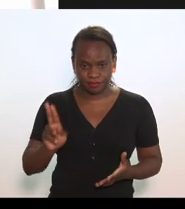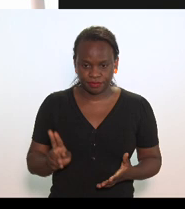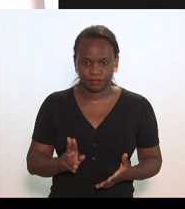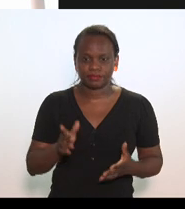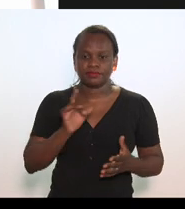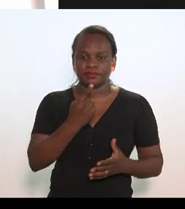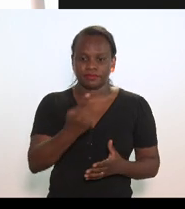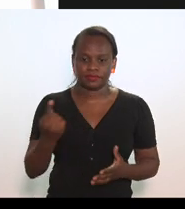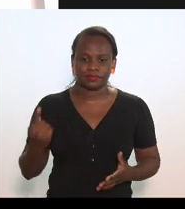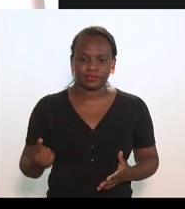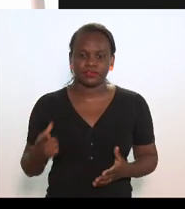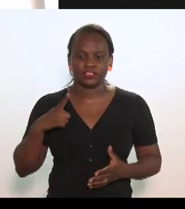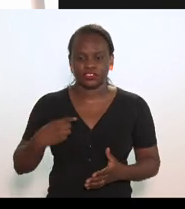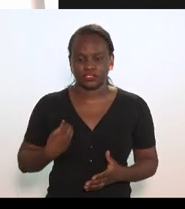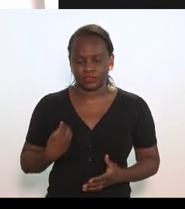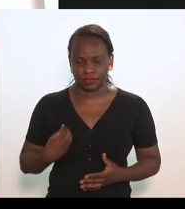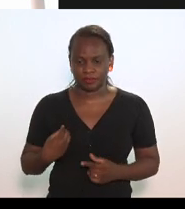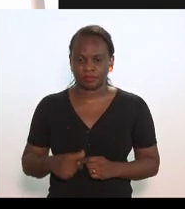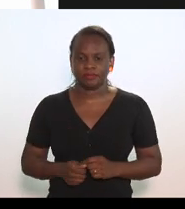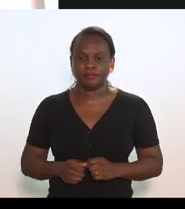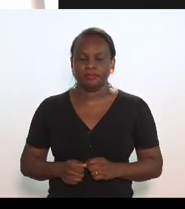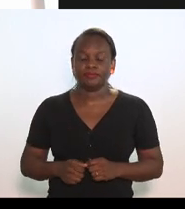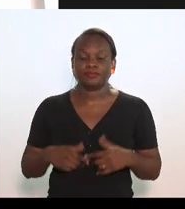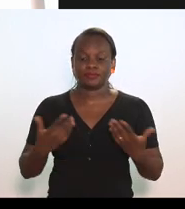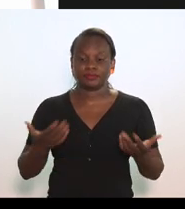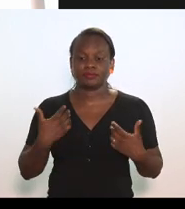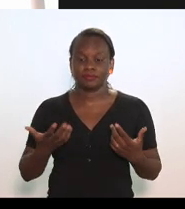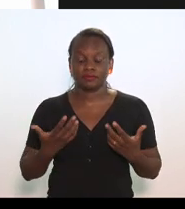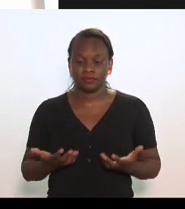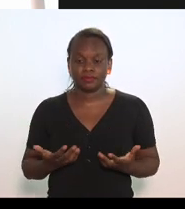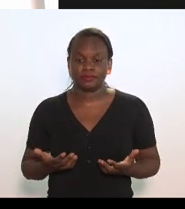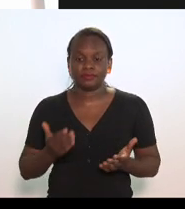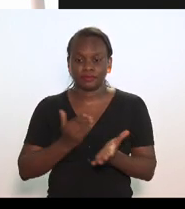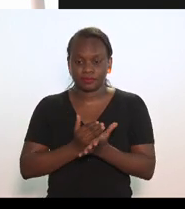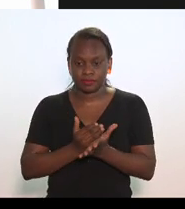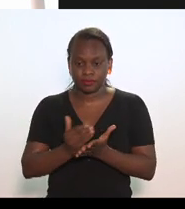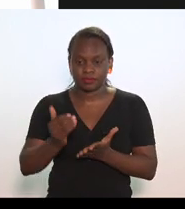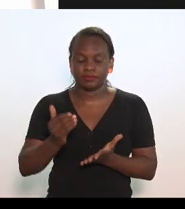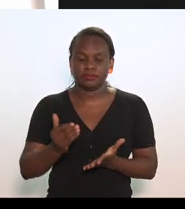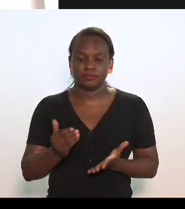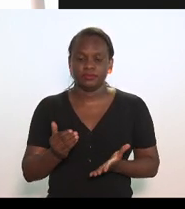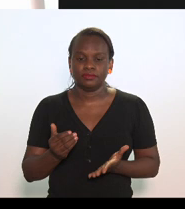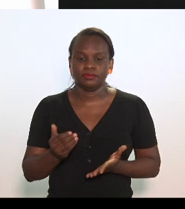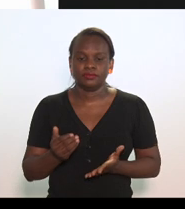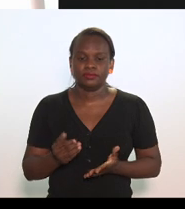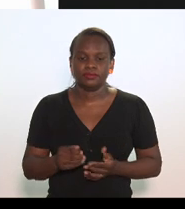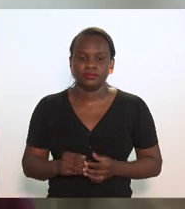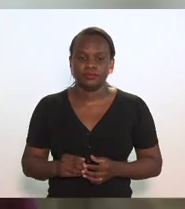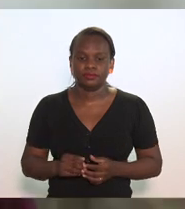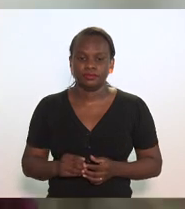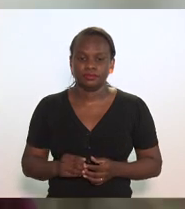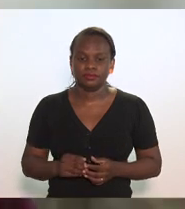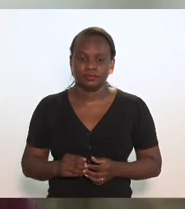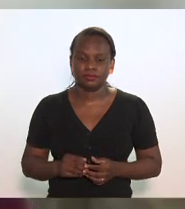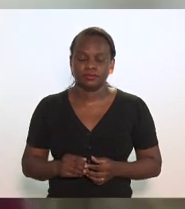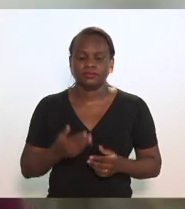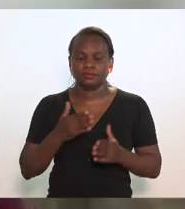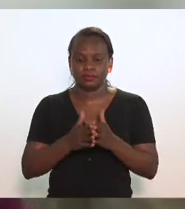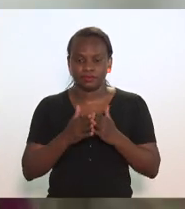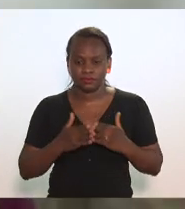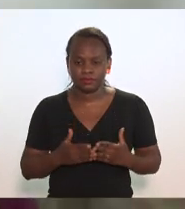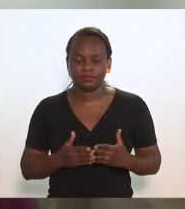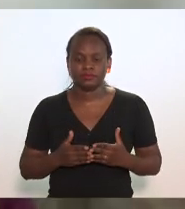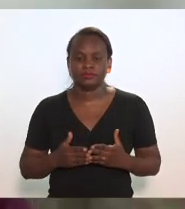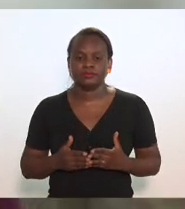presentes. Eu gostaria de iniciar pedindo